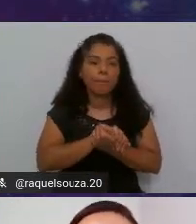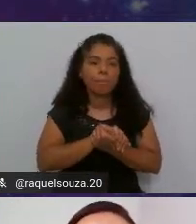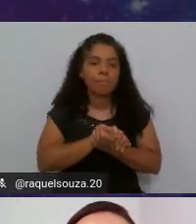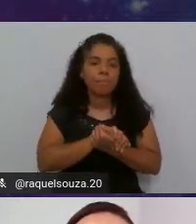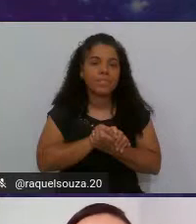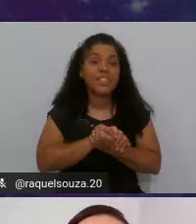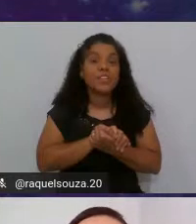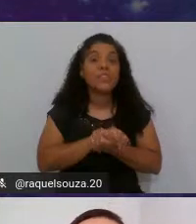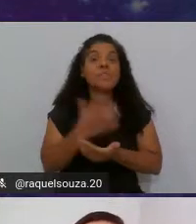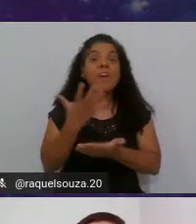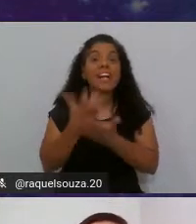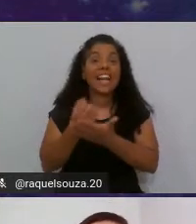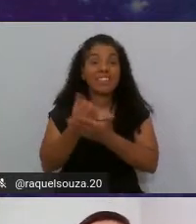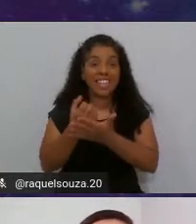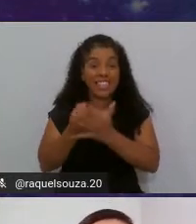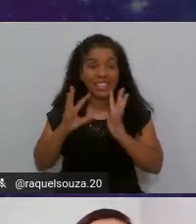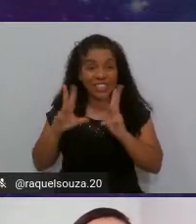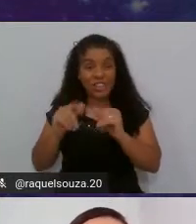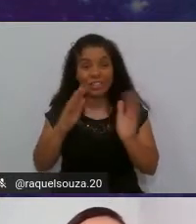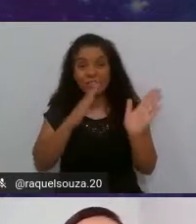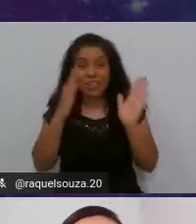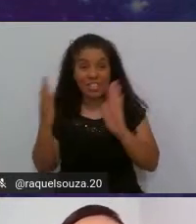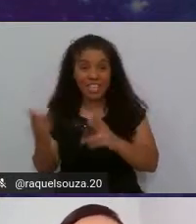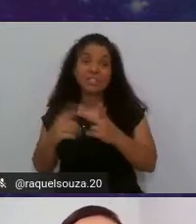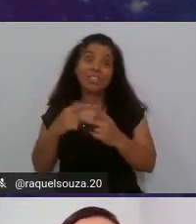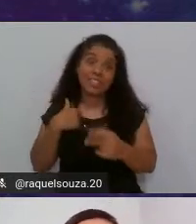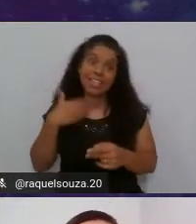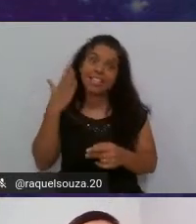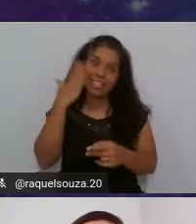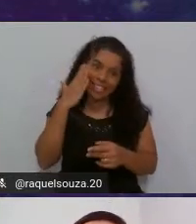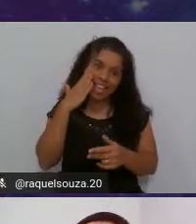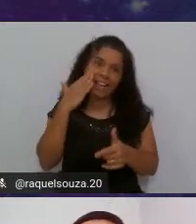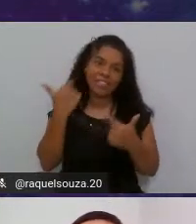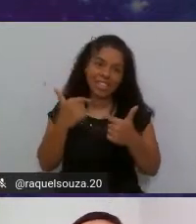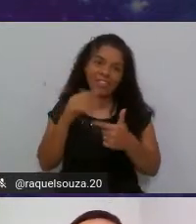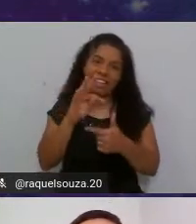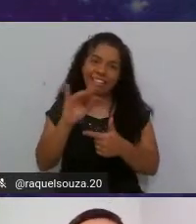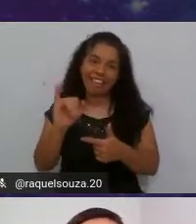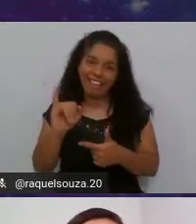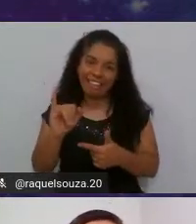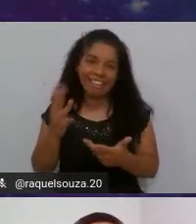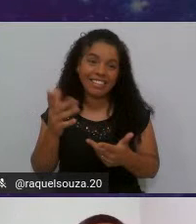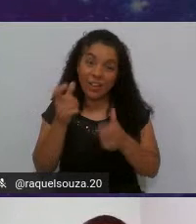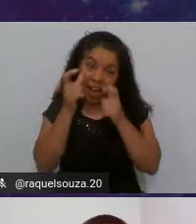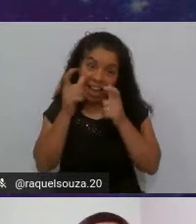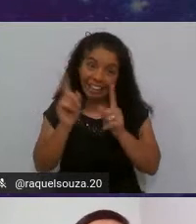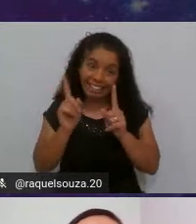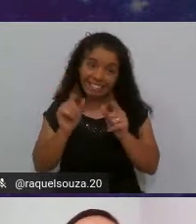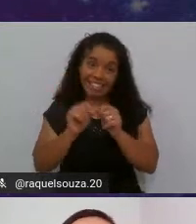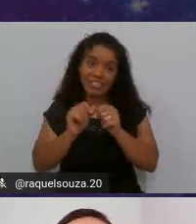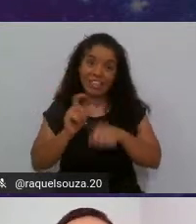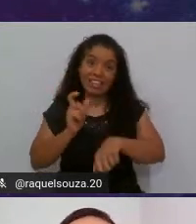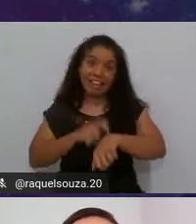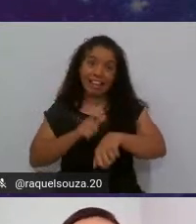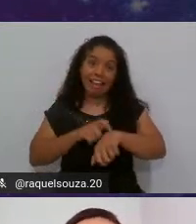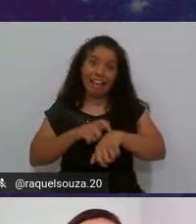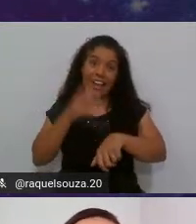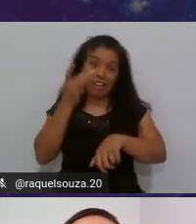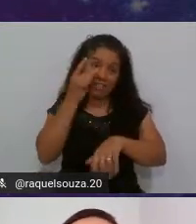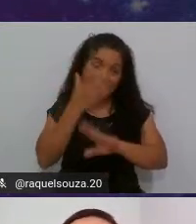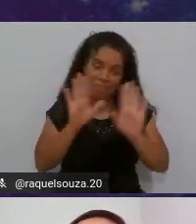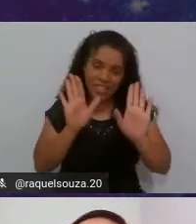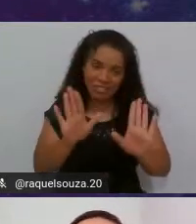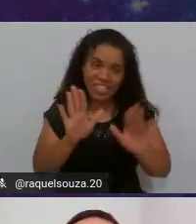uma gravação de todo o processo porque vocês sabem que trabalhando com TI não é interessante a gente fazer na prática mas enfim